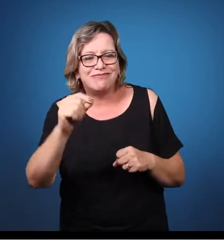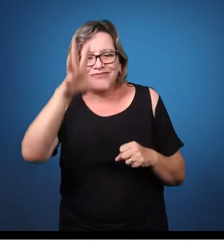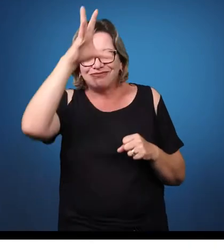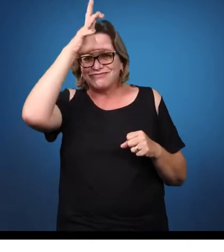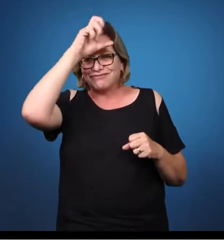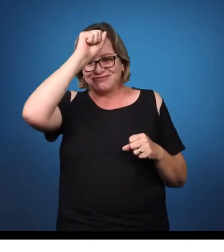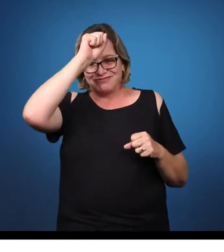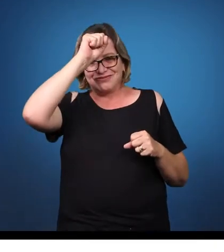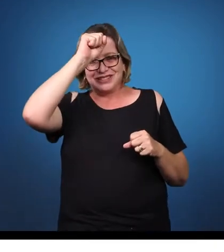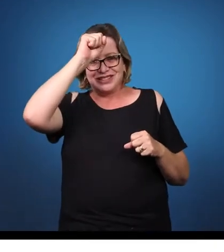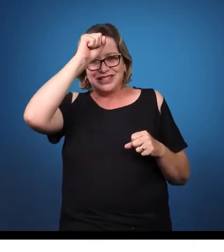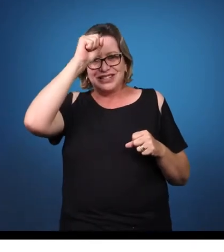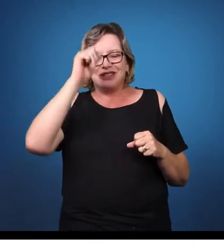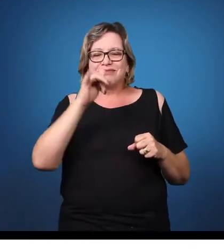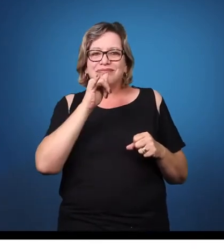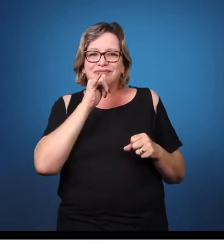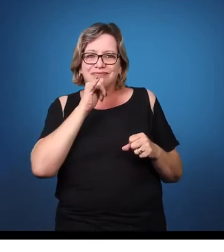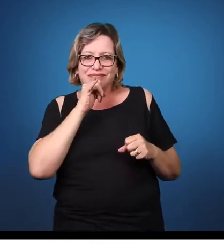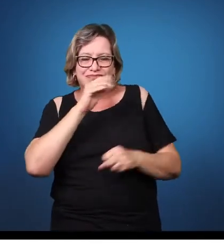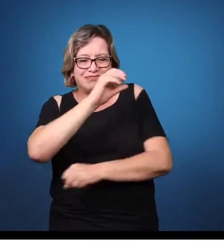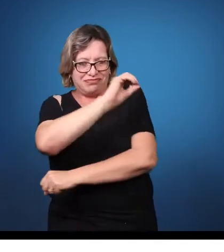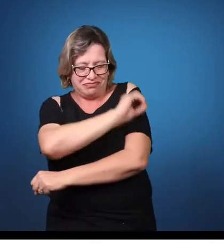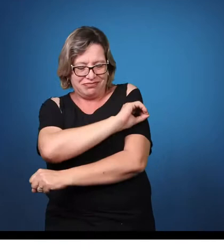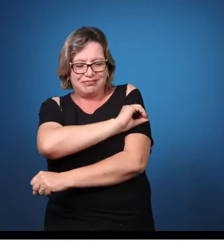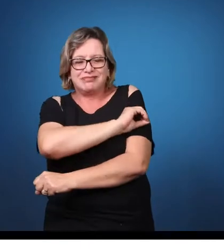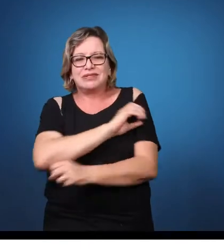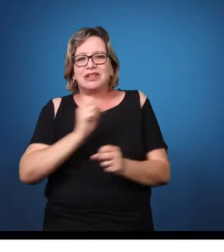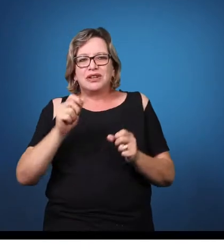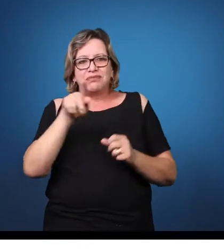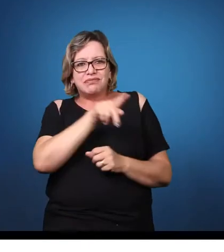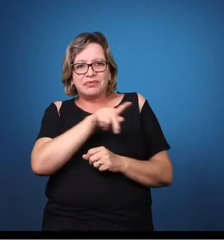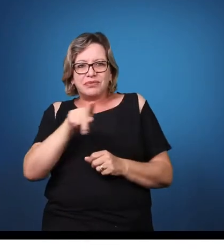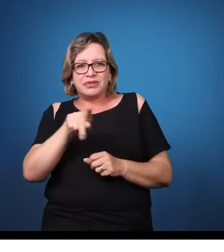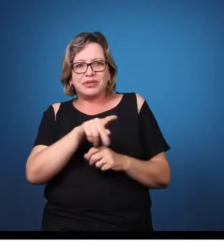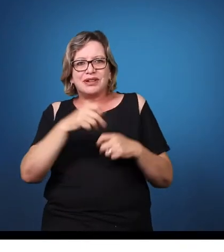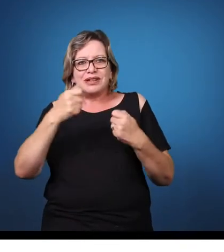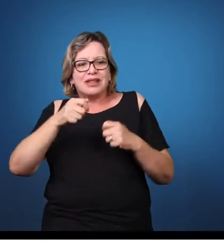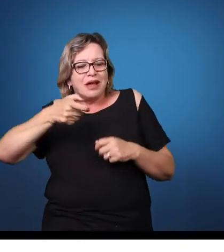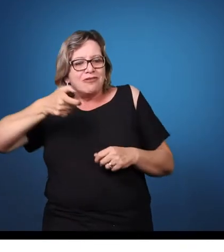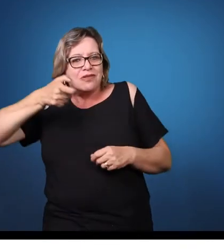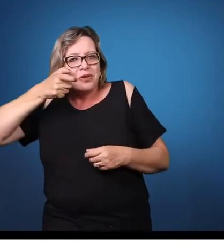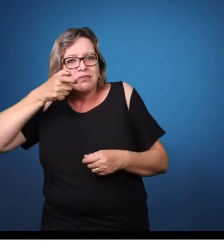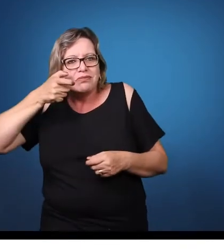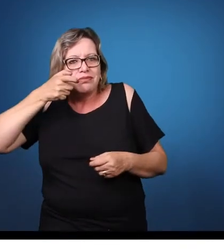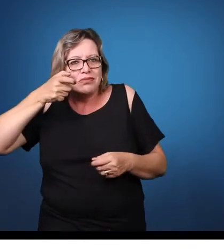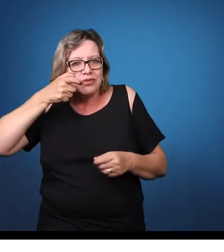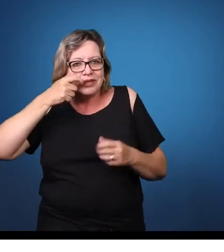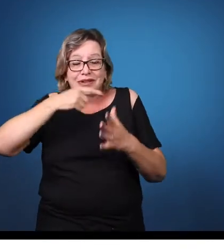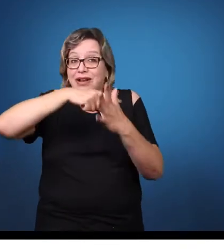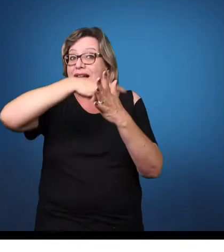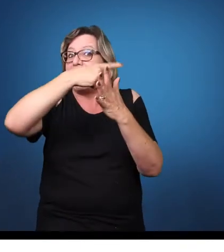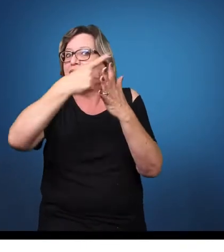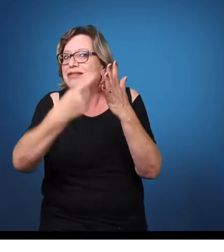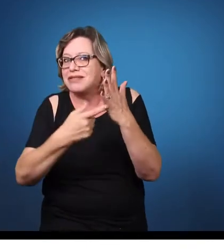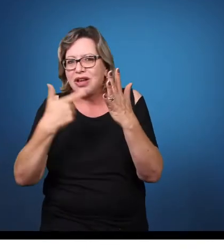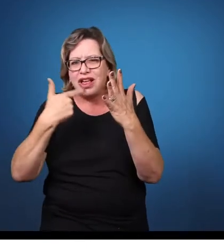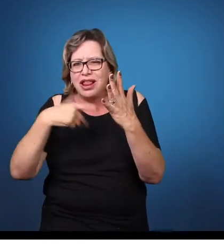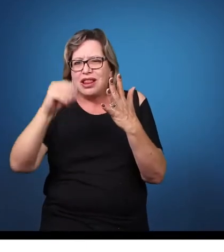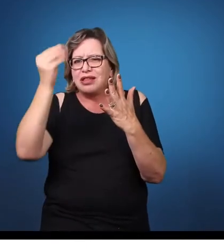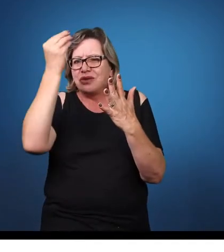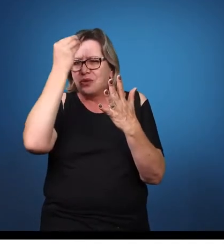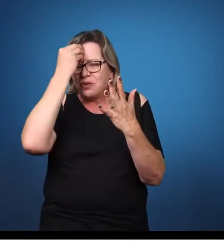conforme a gente já frisou. Vamos lá, cinco áreas. As cinco áreas, que seria a área da linguagem, a área da socialização,